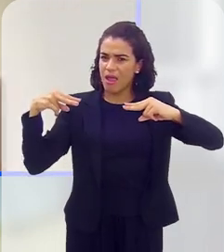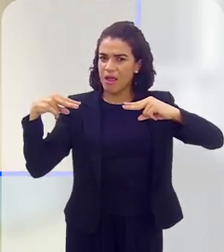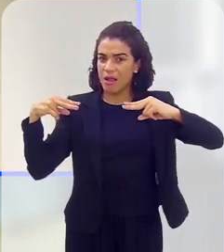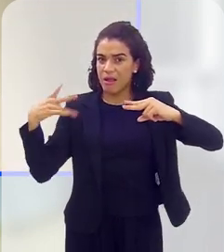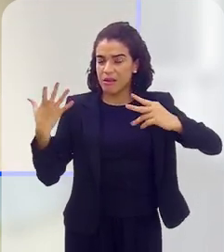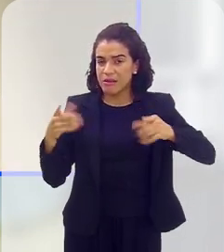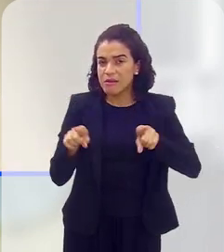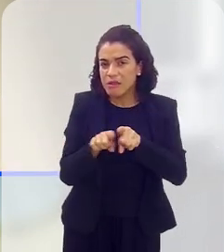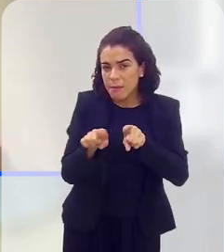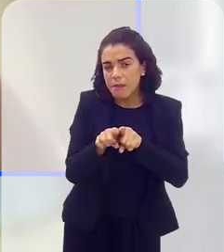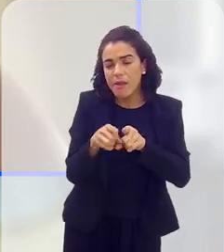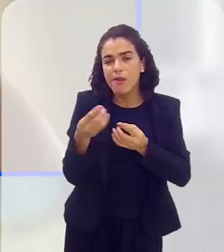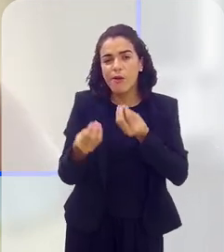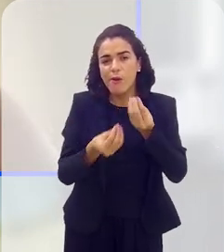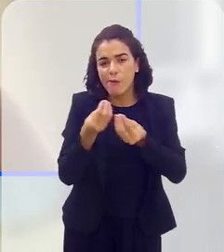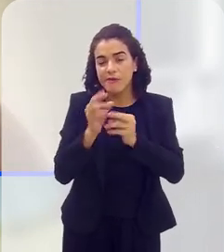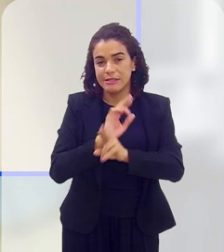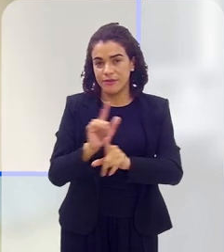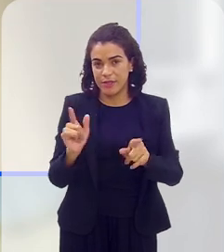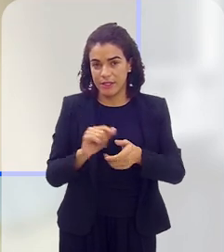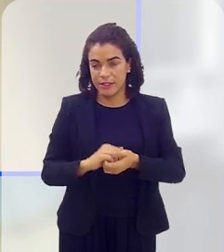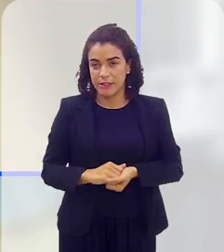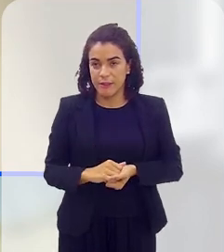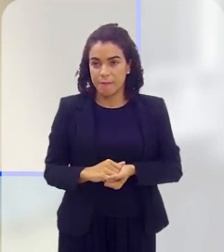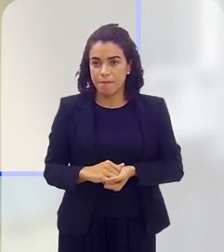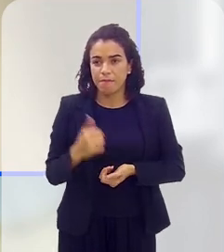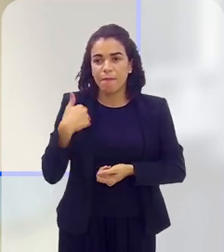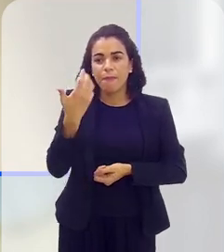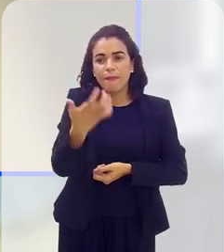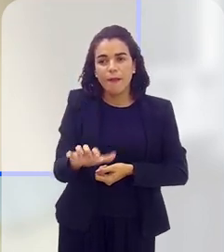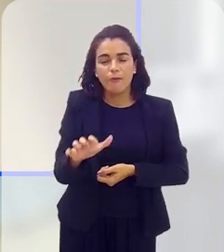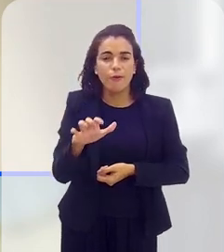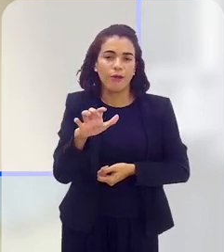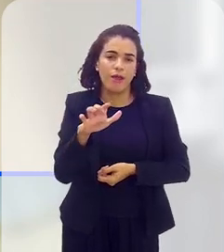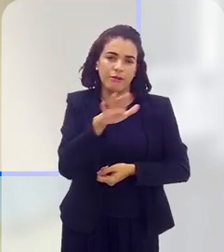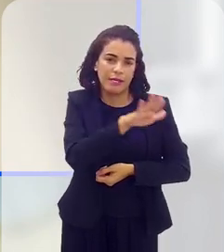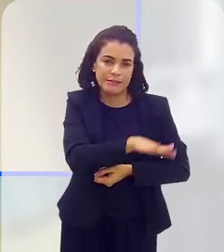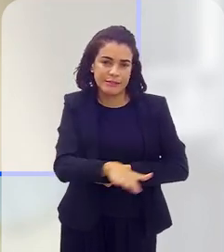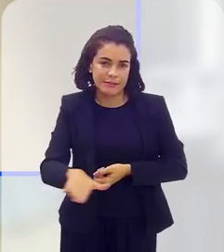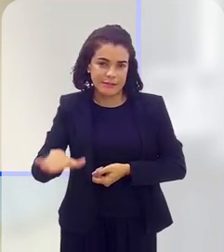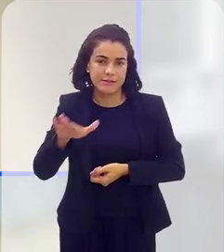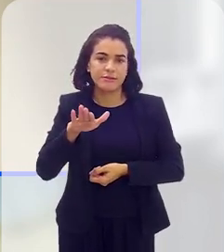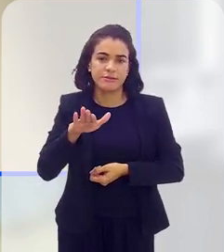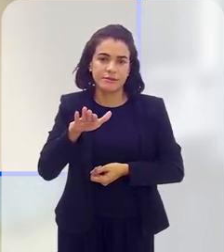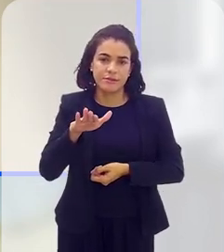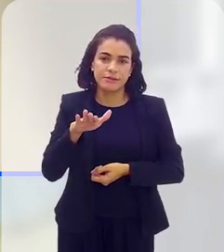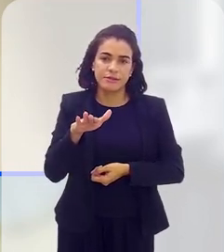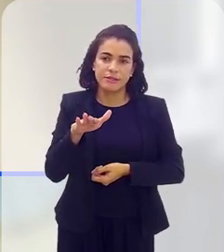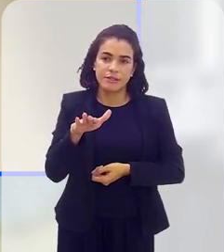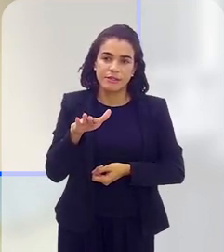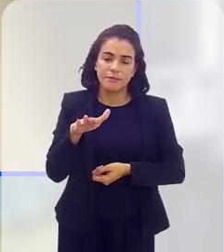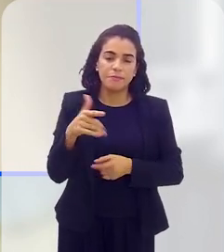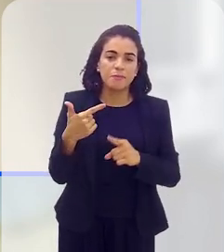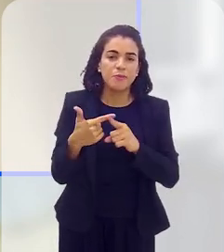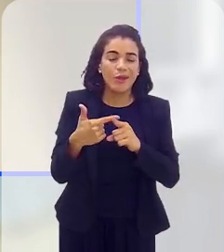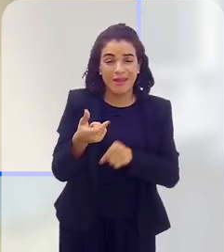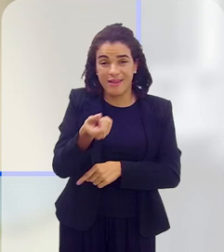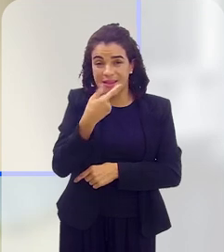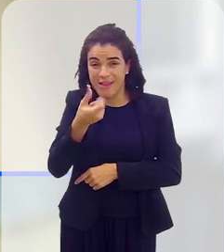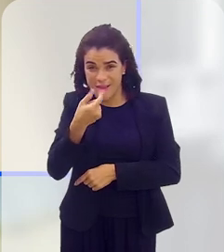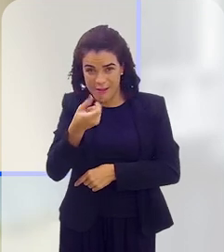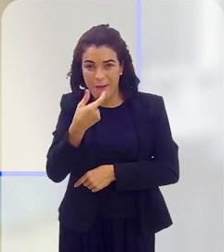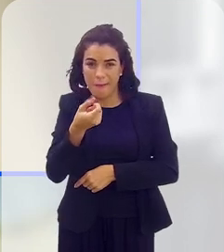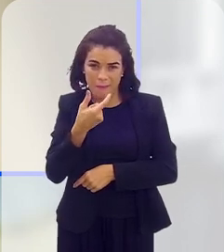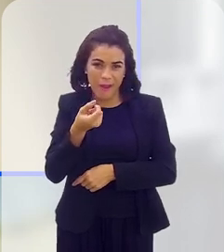seu igual, o quanto isso vai ser diferente. E eu não quero que essas crianças que estejam aí... Porque essa